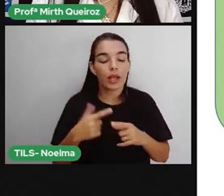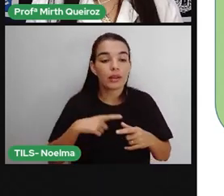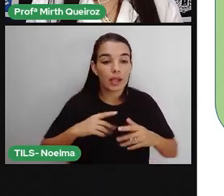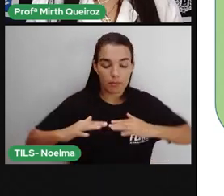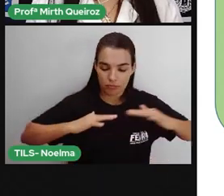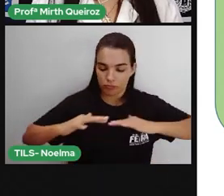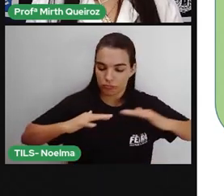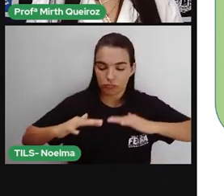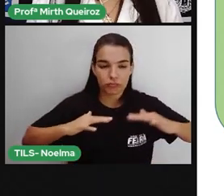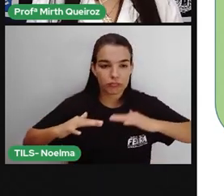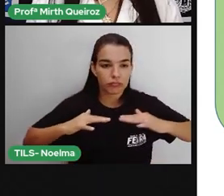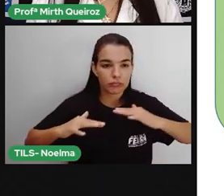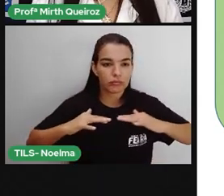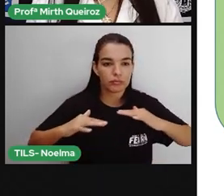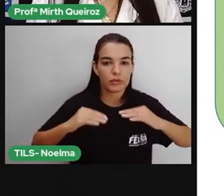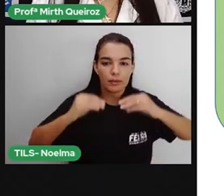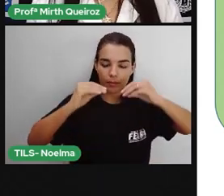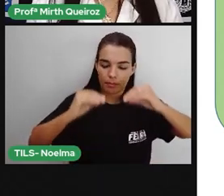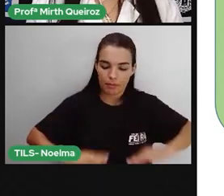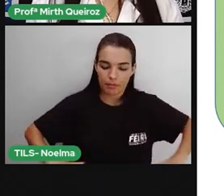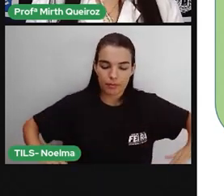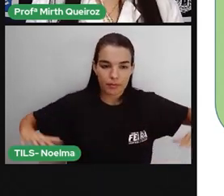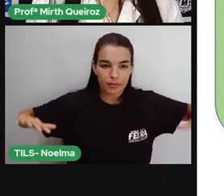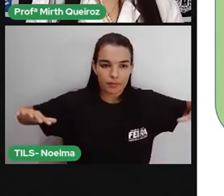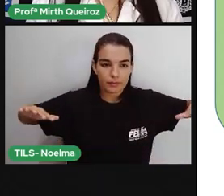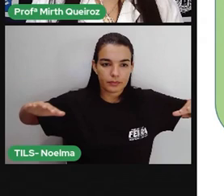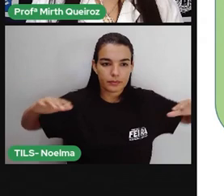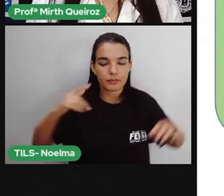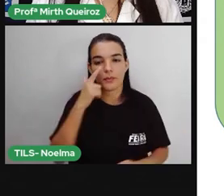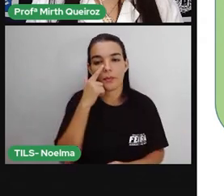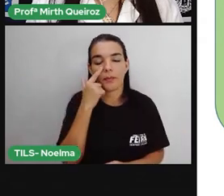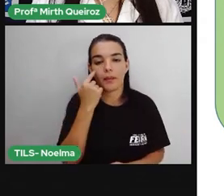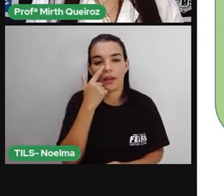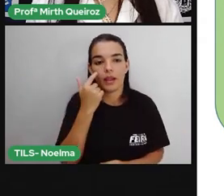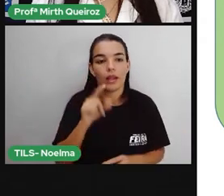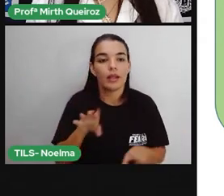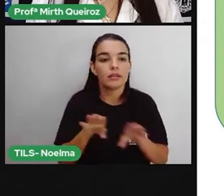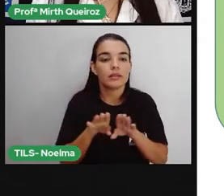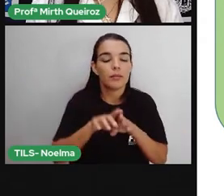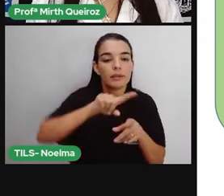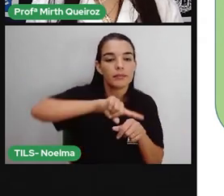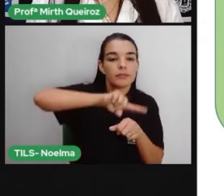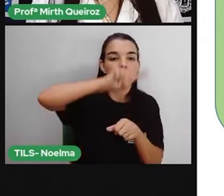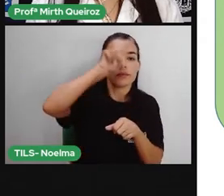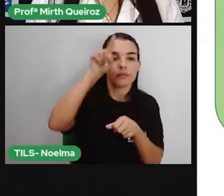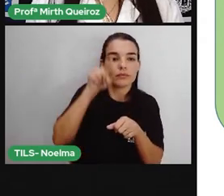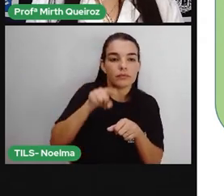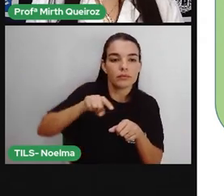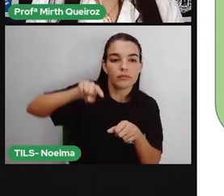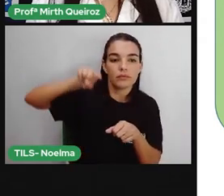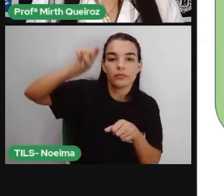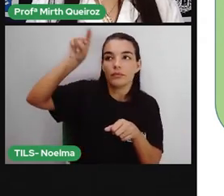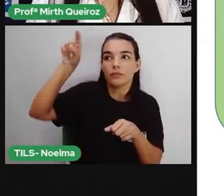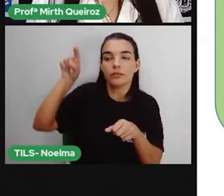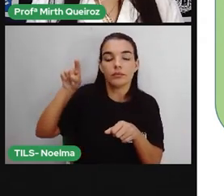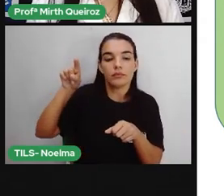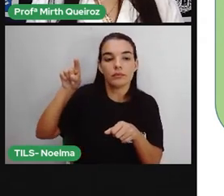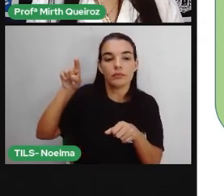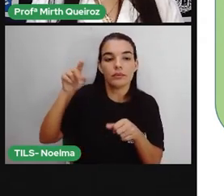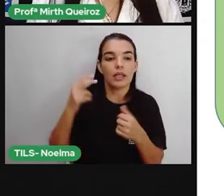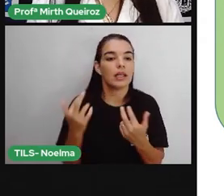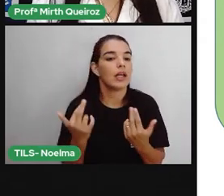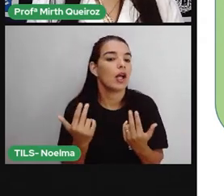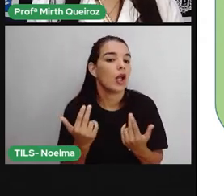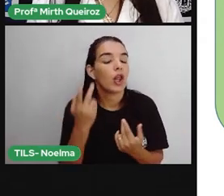terra, né? Terras mais altas. Os planaltos do Pantanal, comum nas